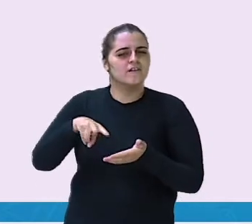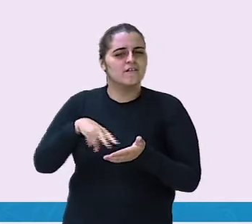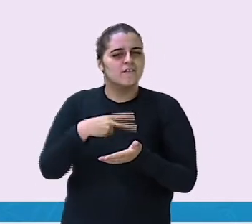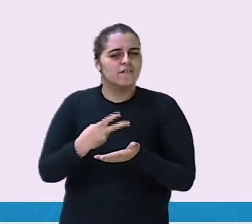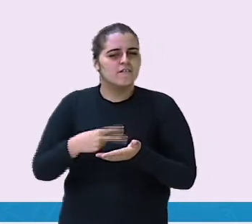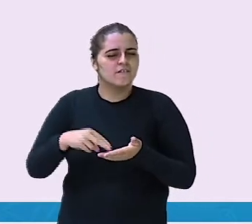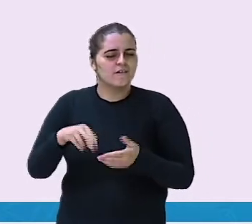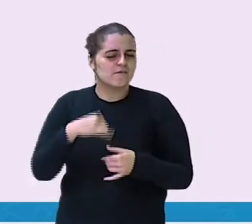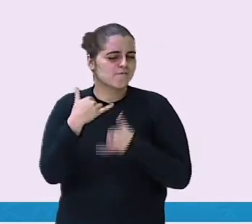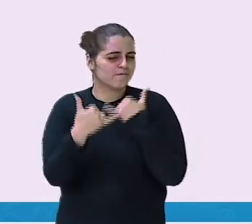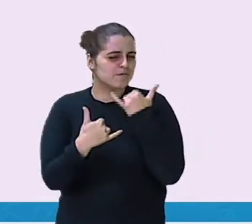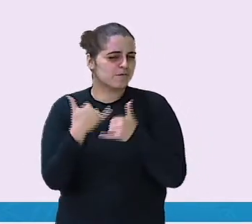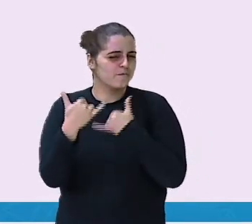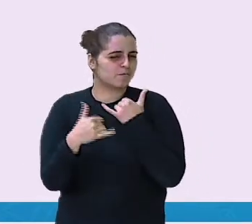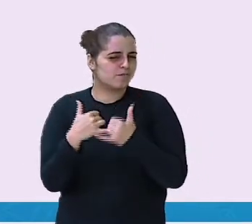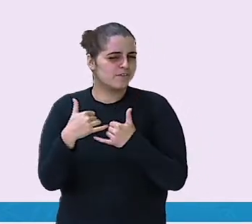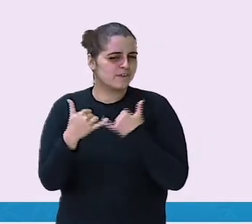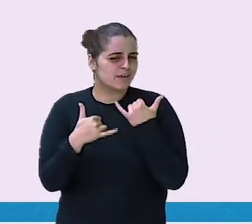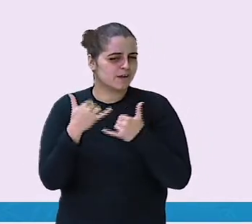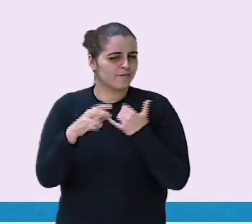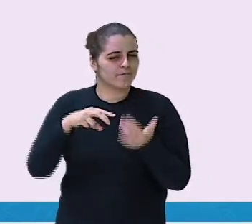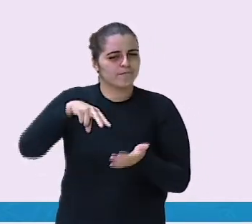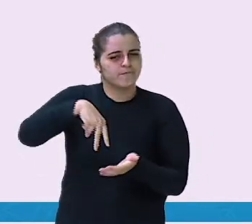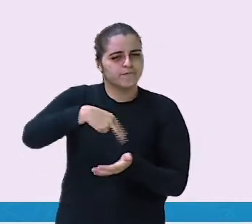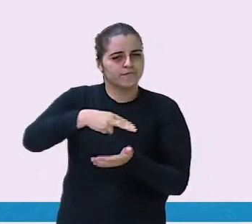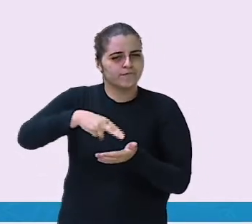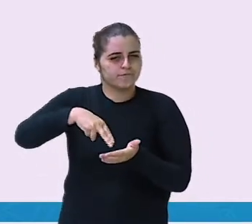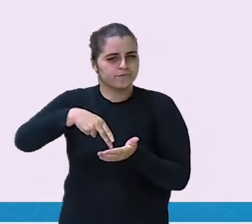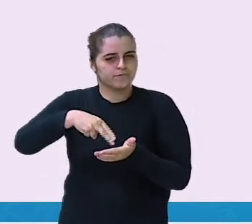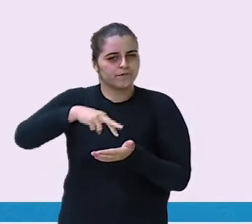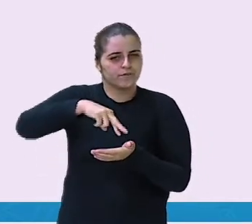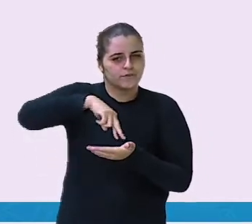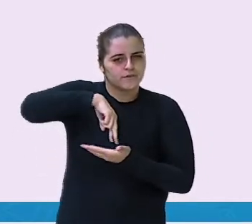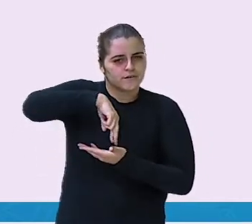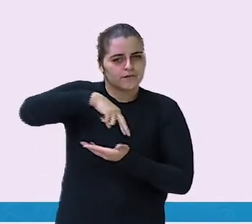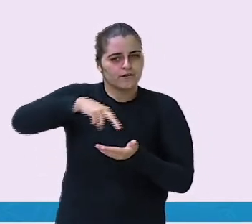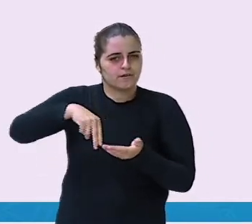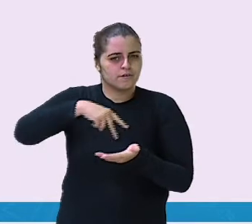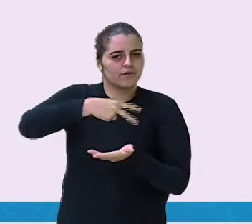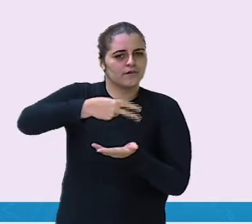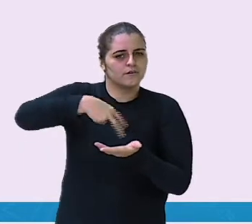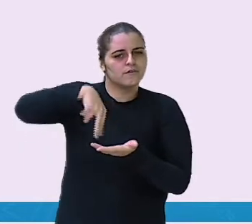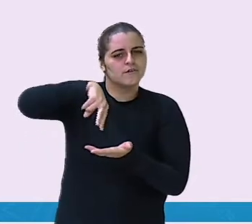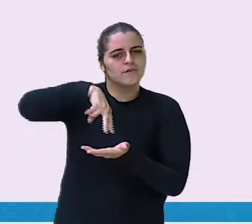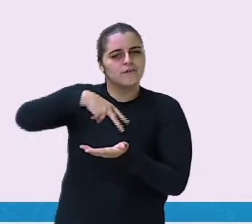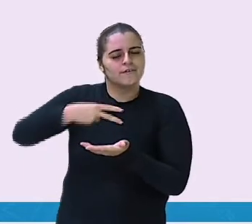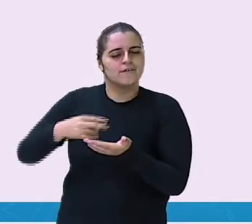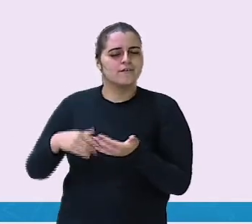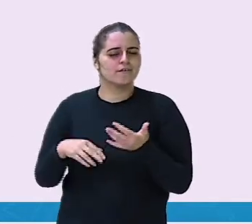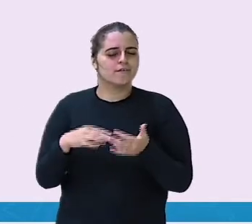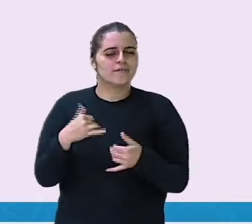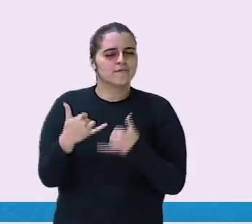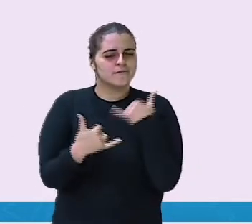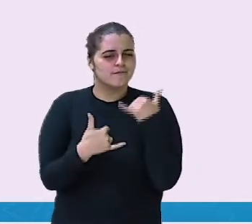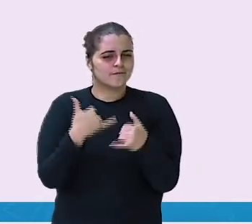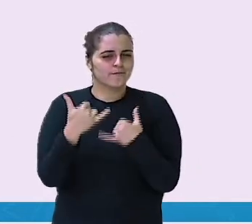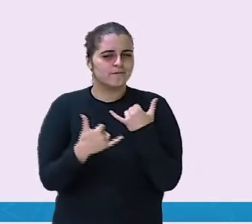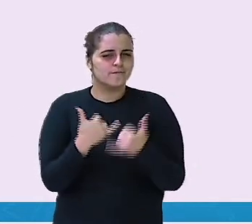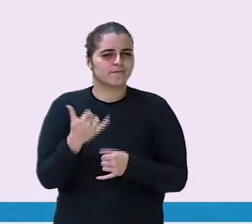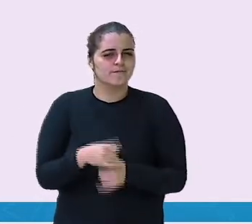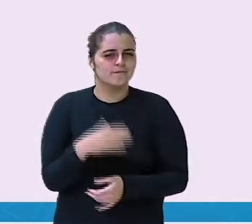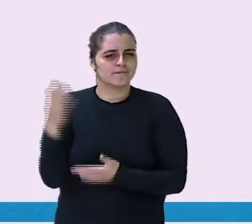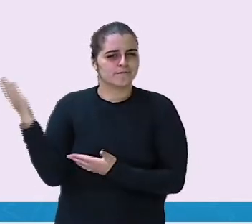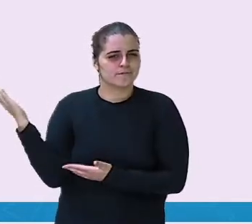Então, foi uma brincadeira, não é? Tosse para lá. Tosse para cá. E dá uma voltinha. Só sabe dançar assim.